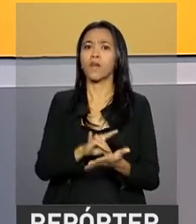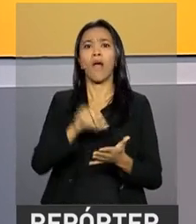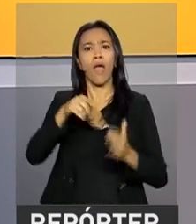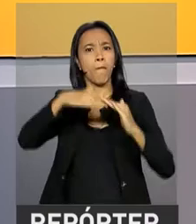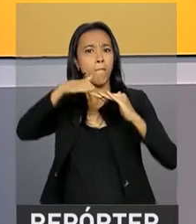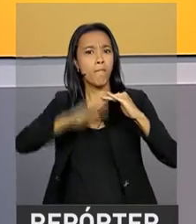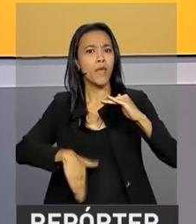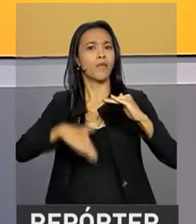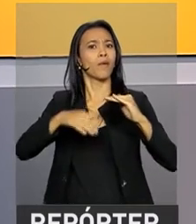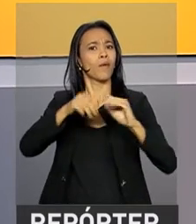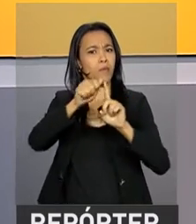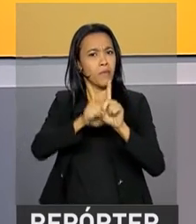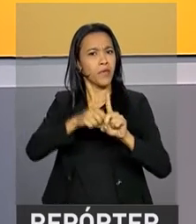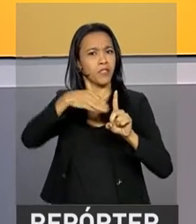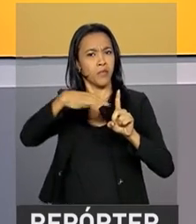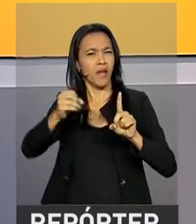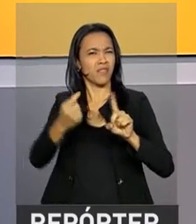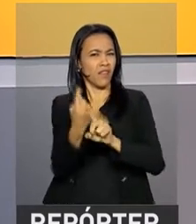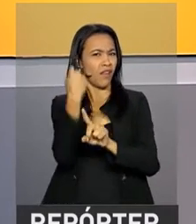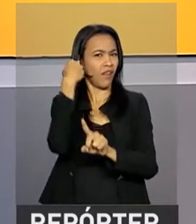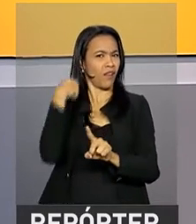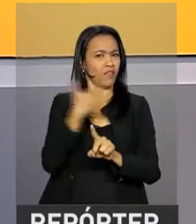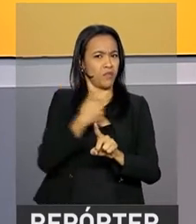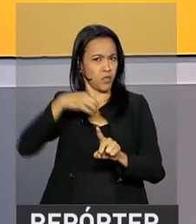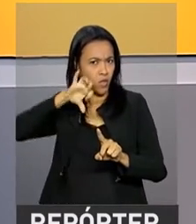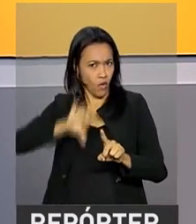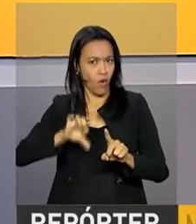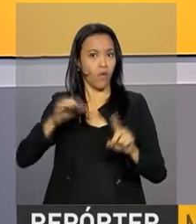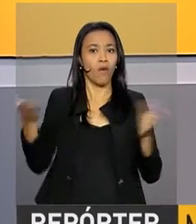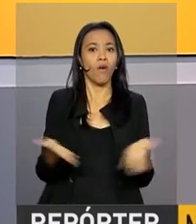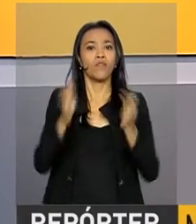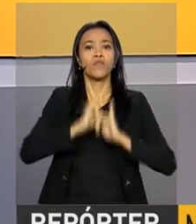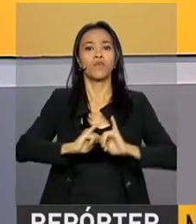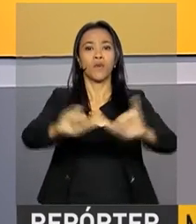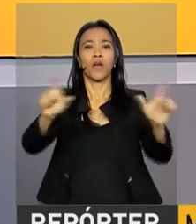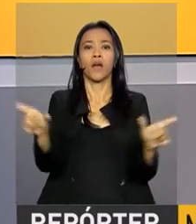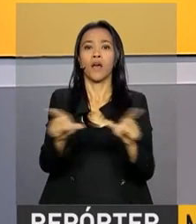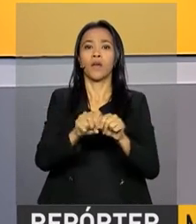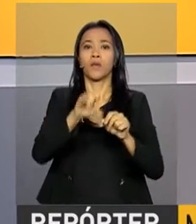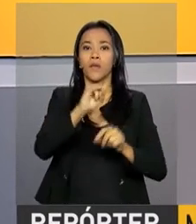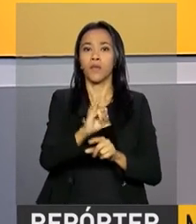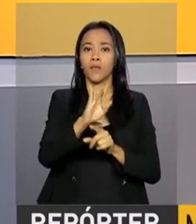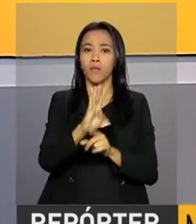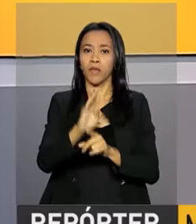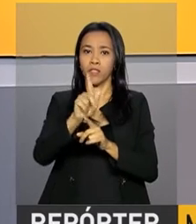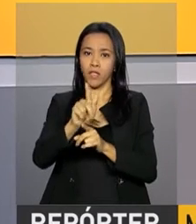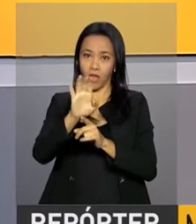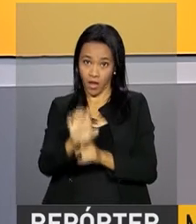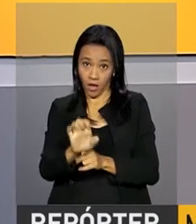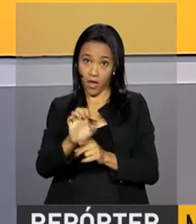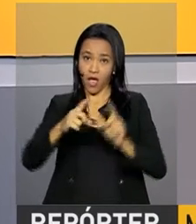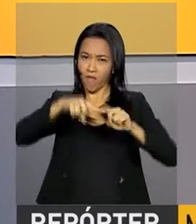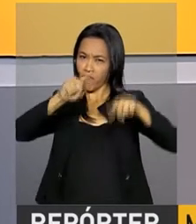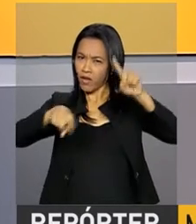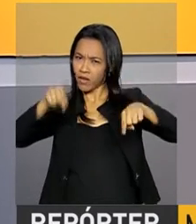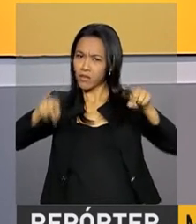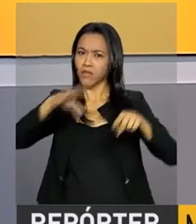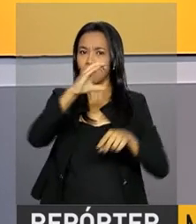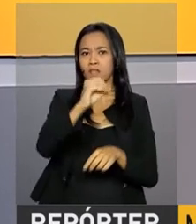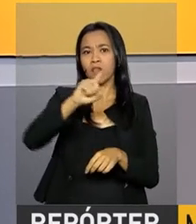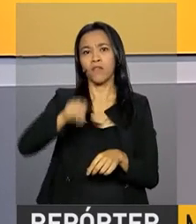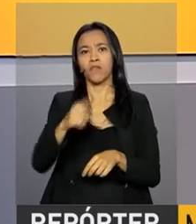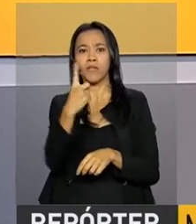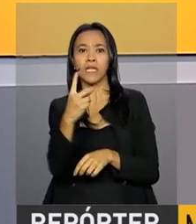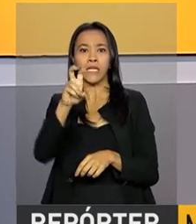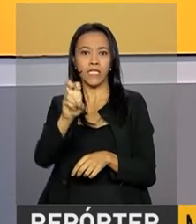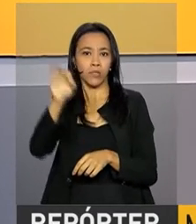para março desde 2009. O índice divulgado hoje pelo IBGE teve variação de 0,15% em